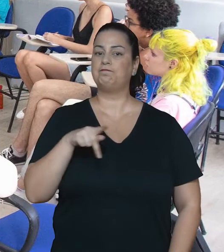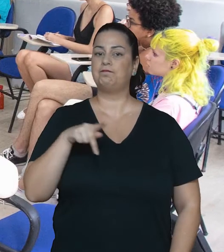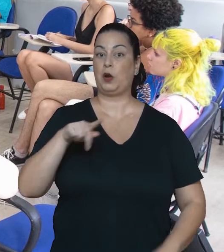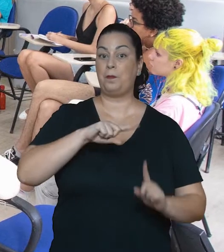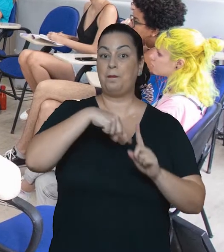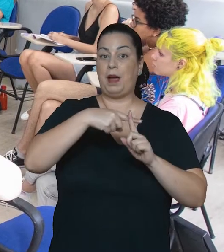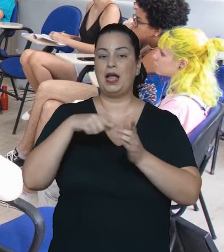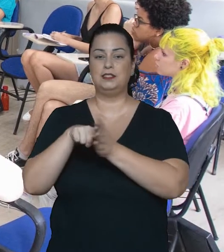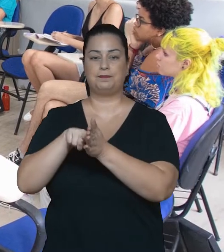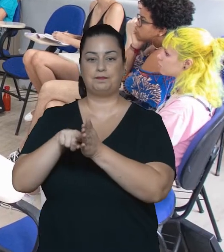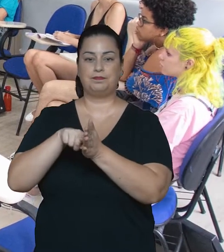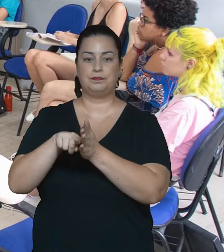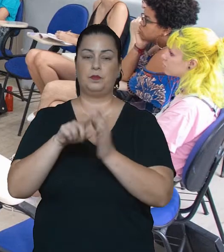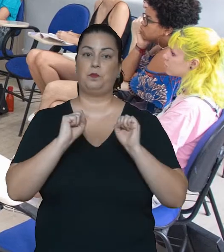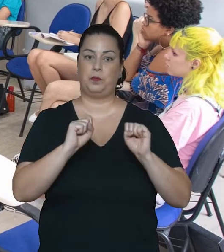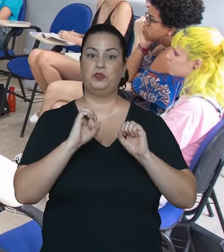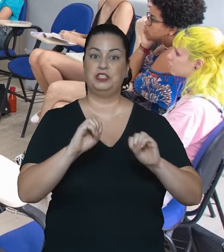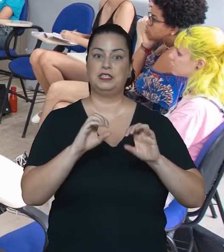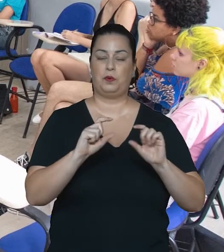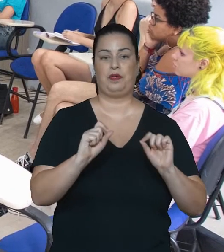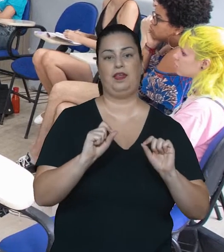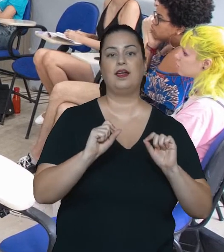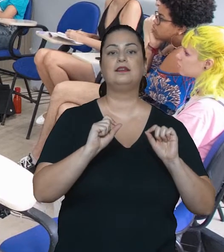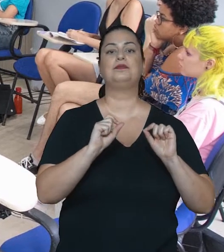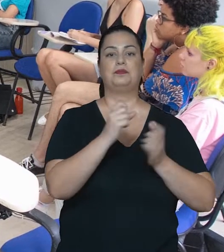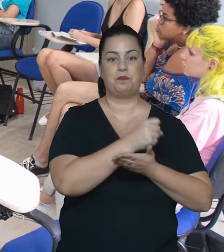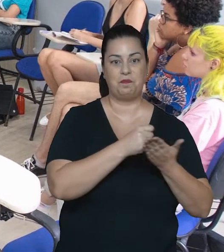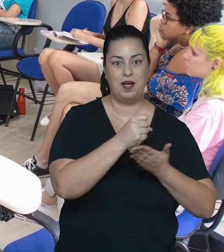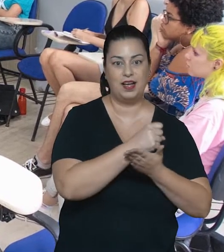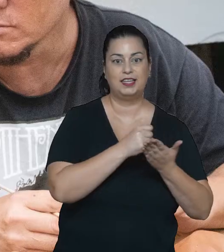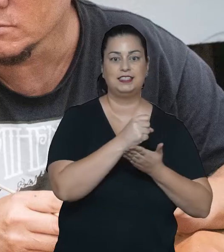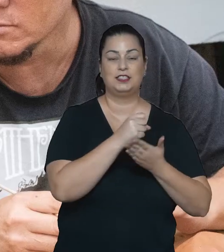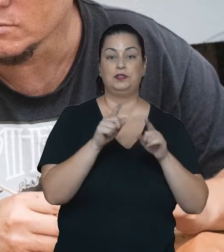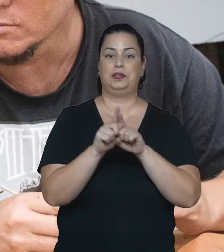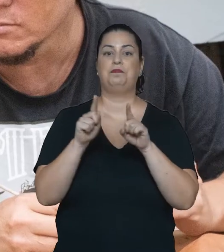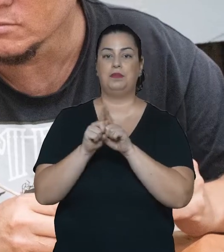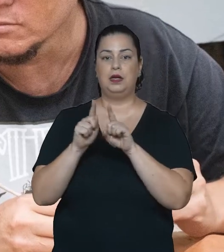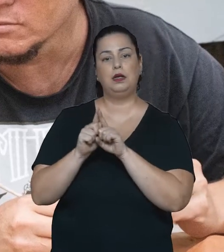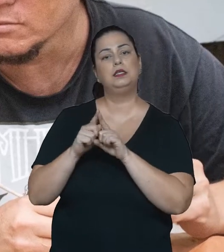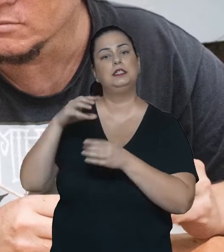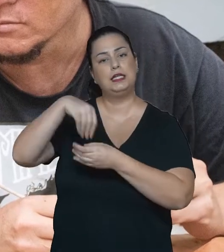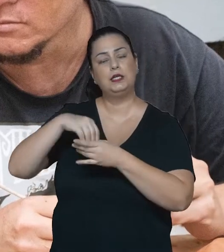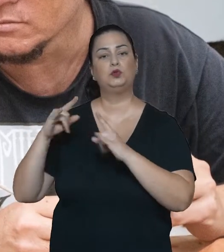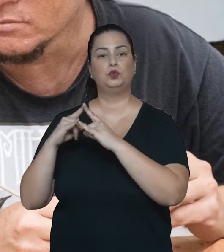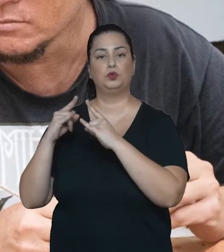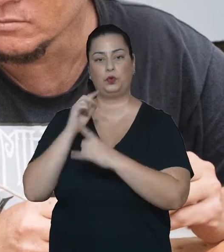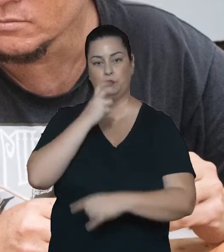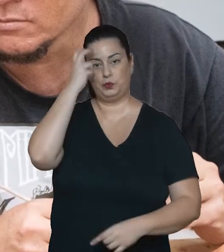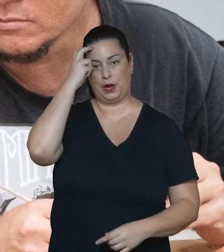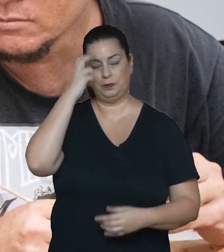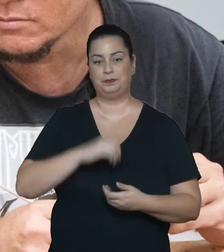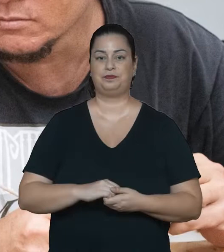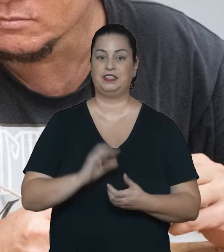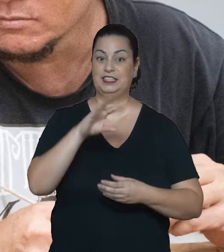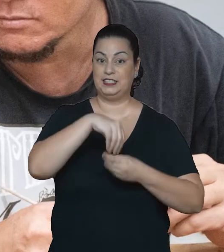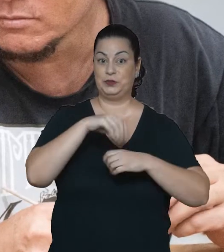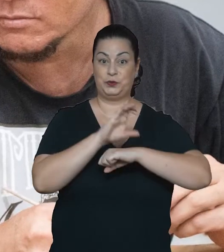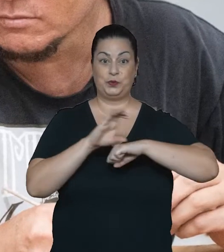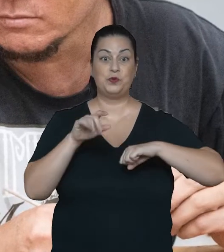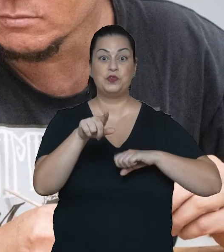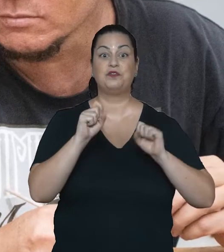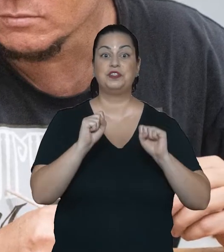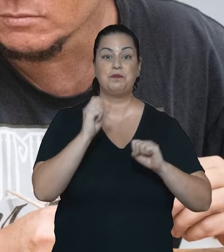pesquisadores, podendo atuar na educação básica e em instituições culturais. No curso, encontra-se